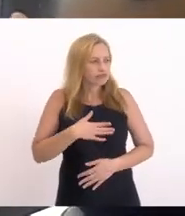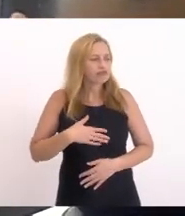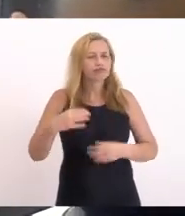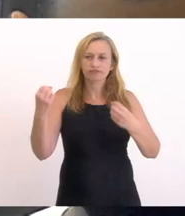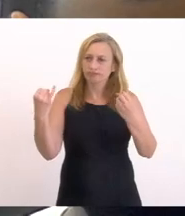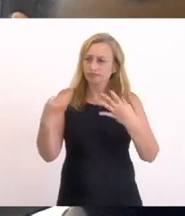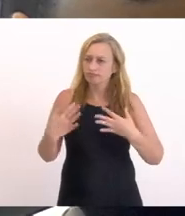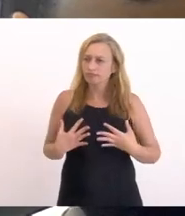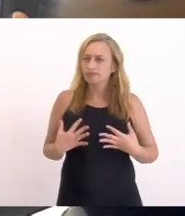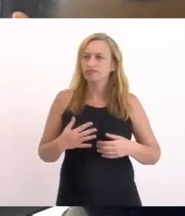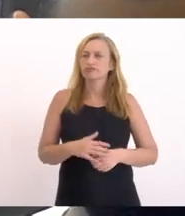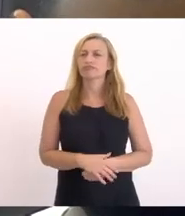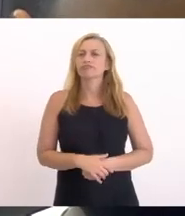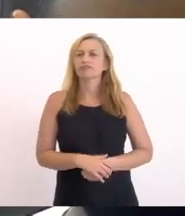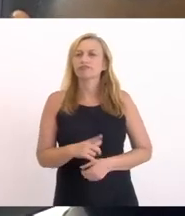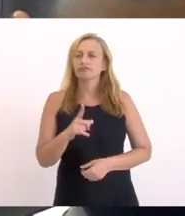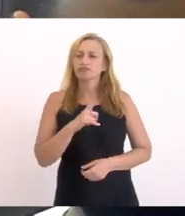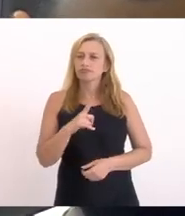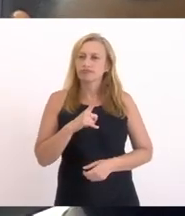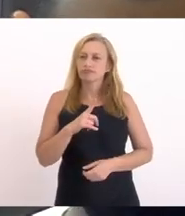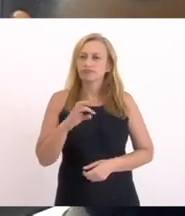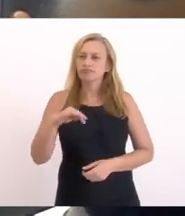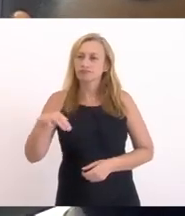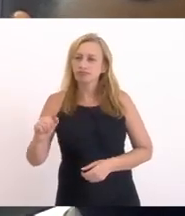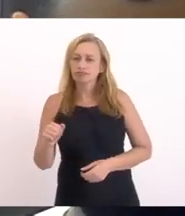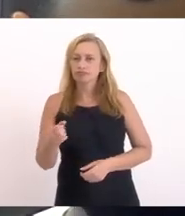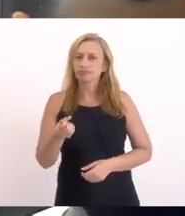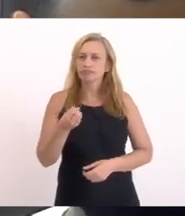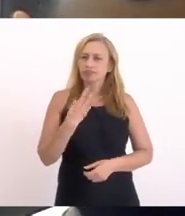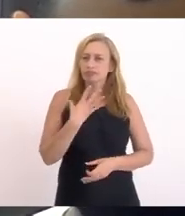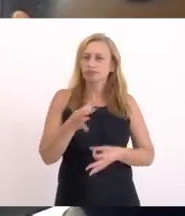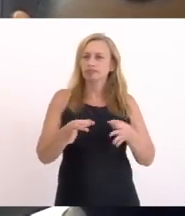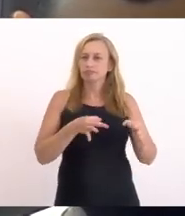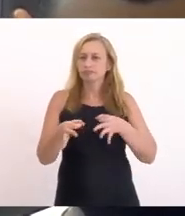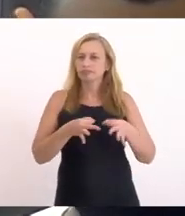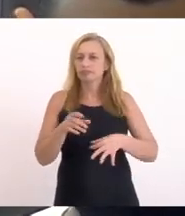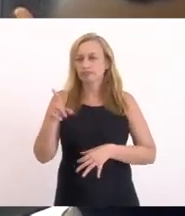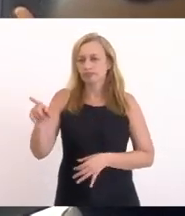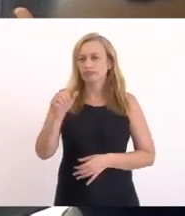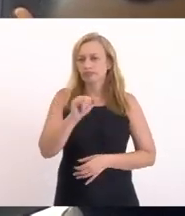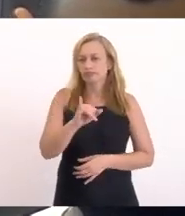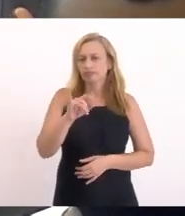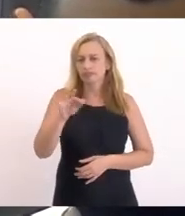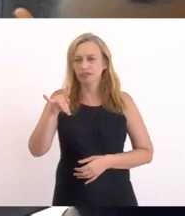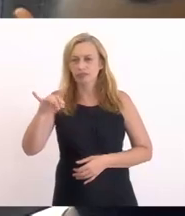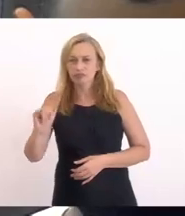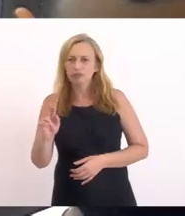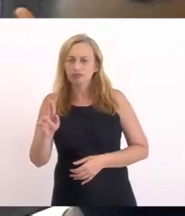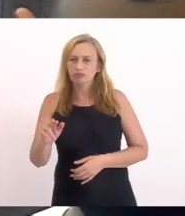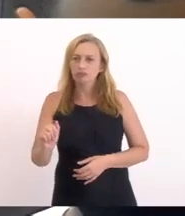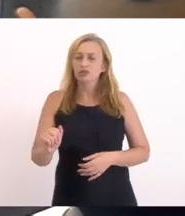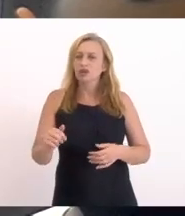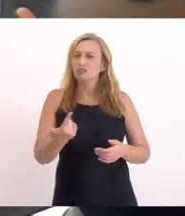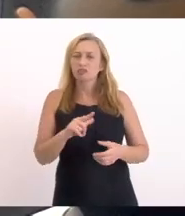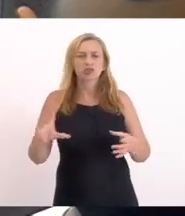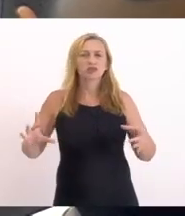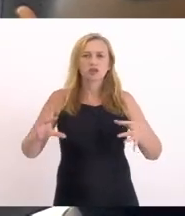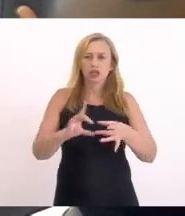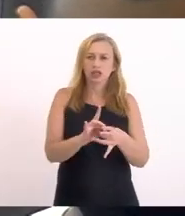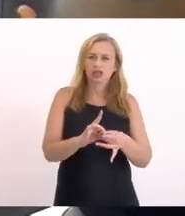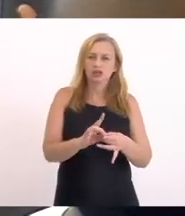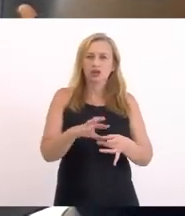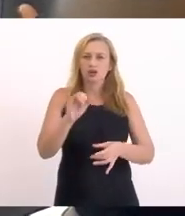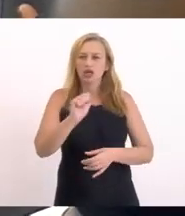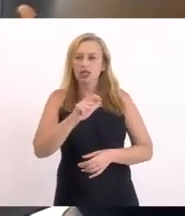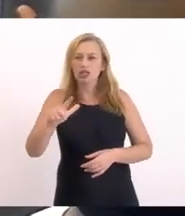explicação De ter uma ETE Muito bem feita Ali em Itaúna Parece um prédio Mas ela não tem ligação Com os